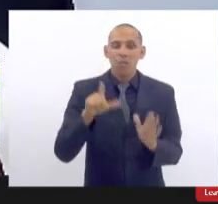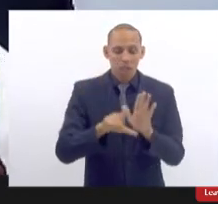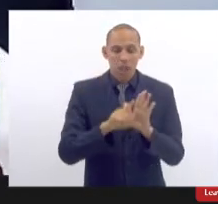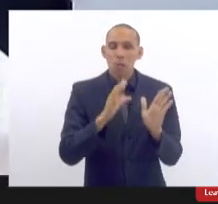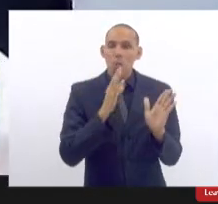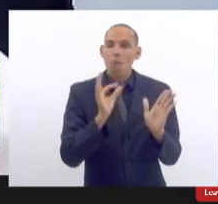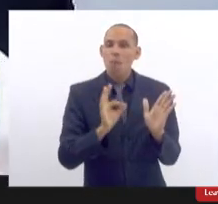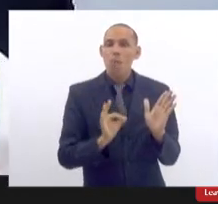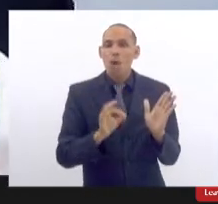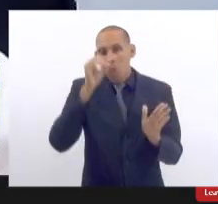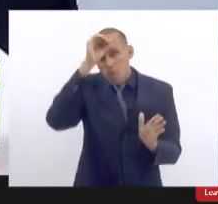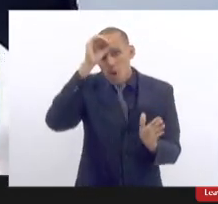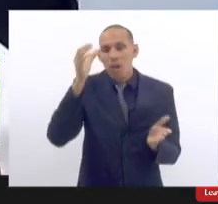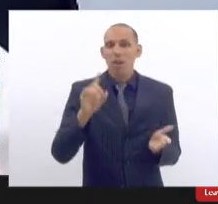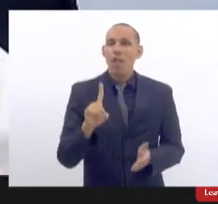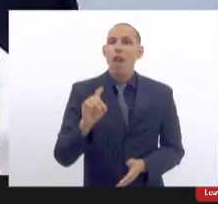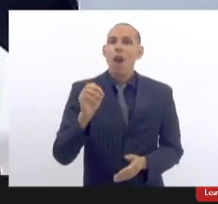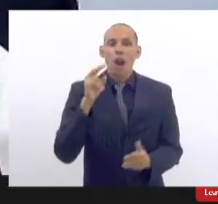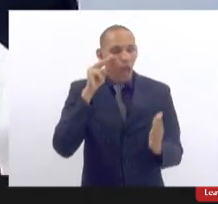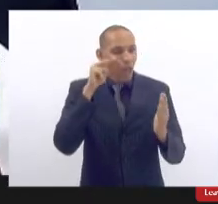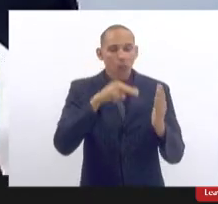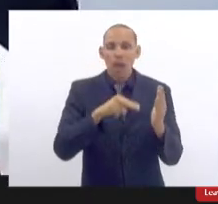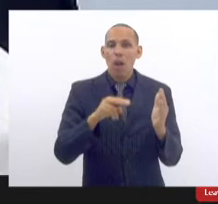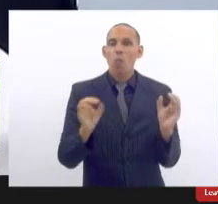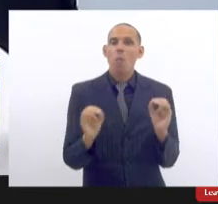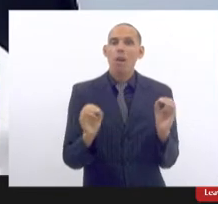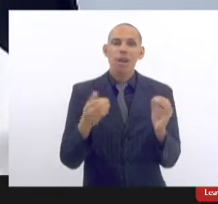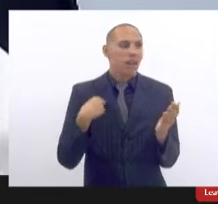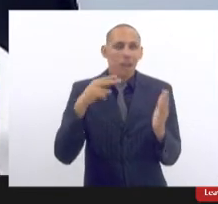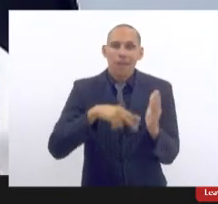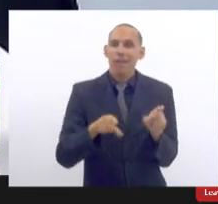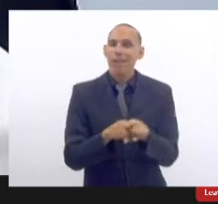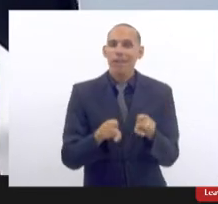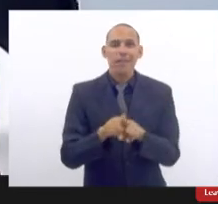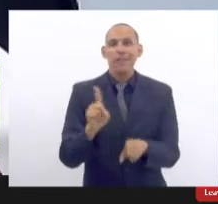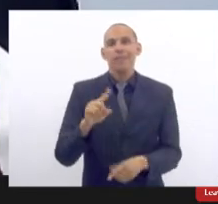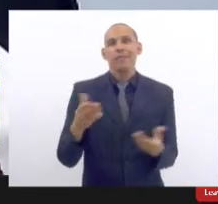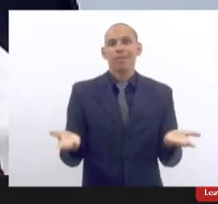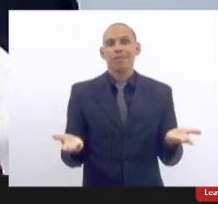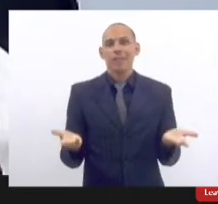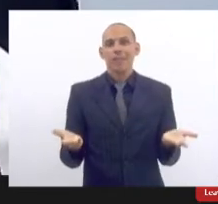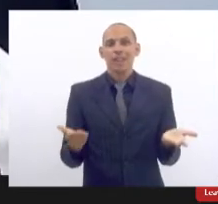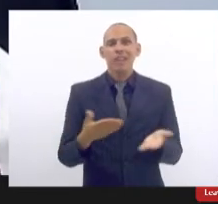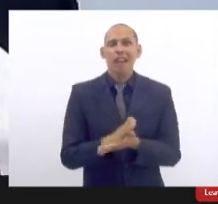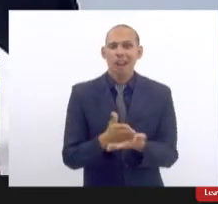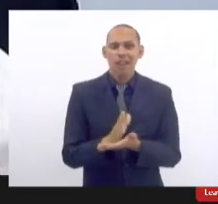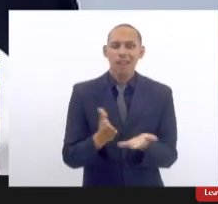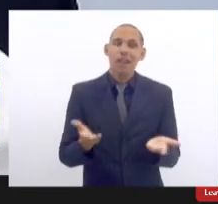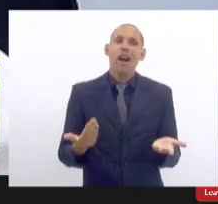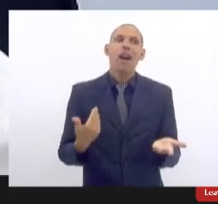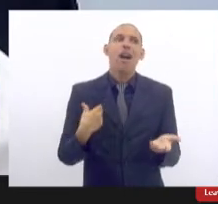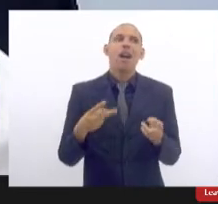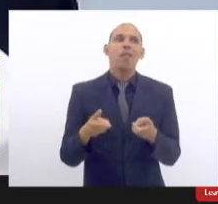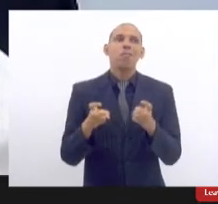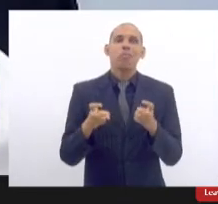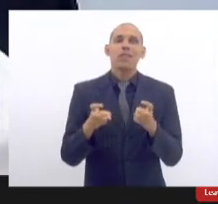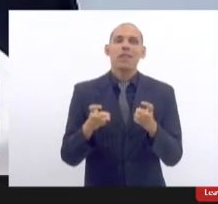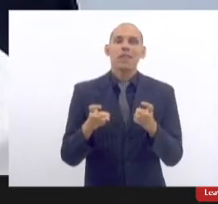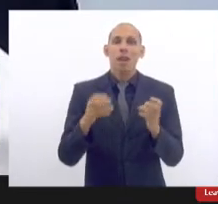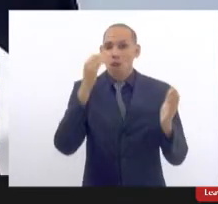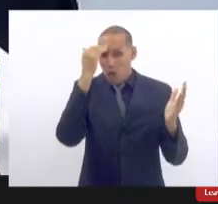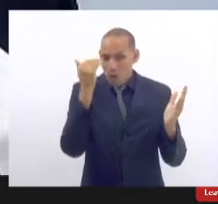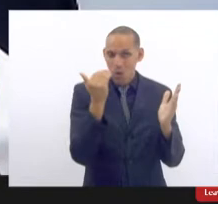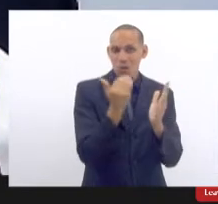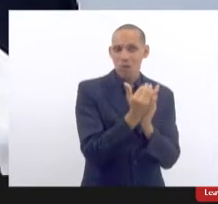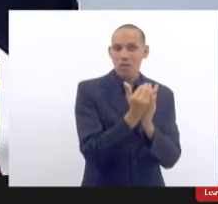lei, ninguém lê diário oficial, nem eu, é um pobre. Então, eu comecei a ver que essa história do cúmplice,